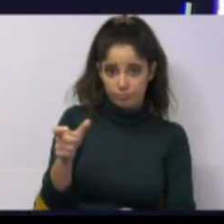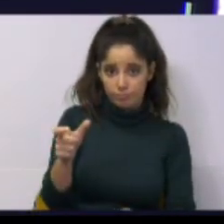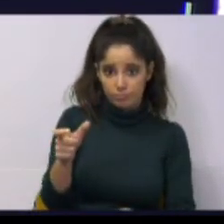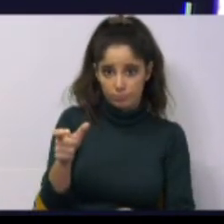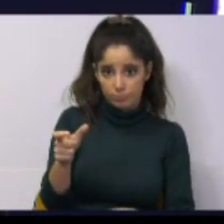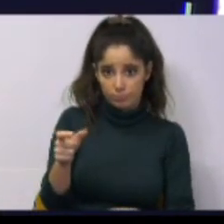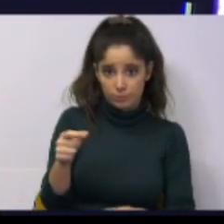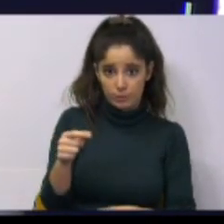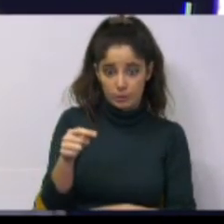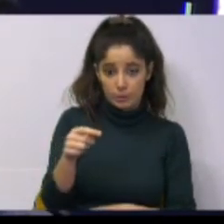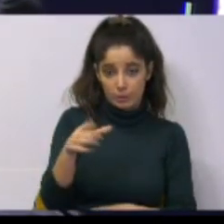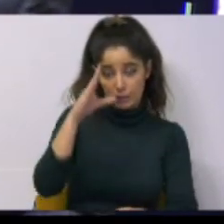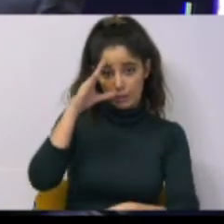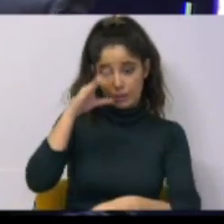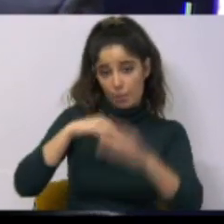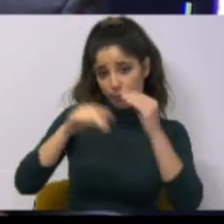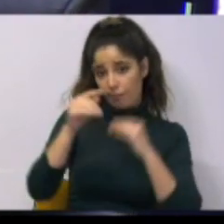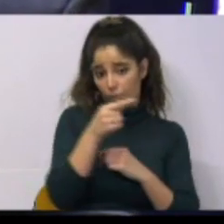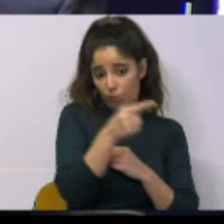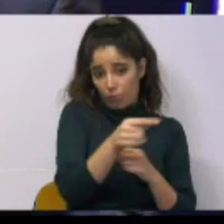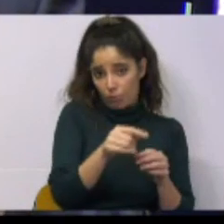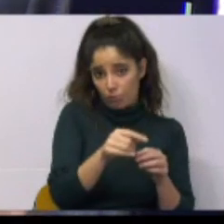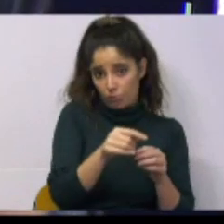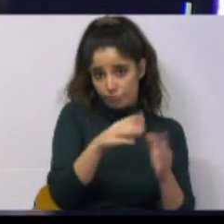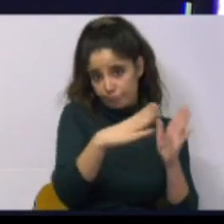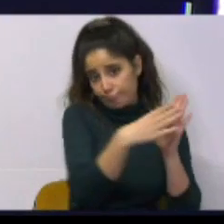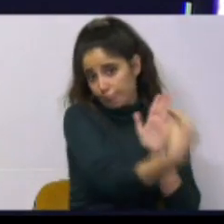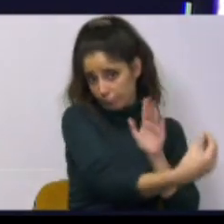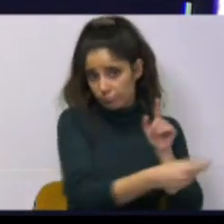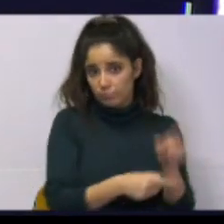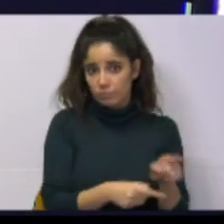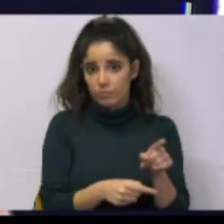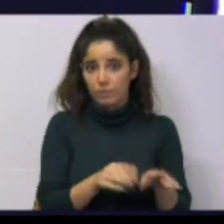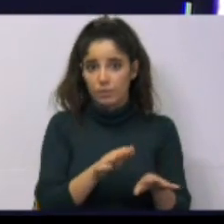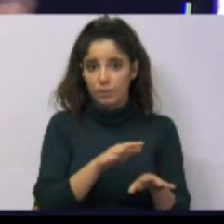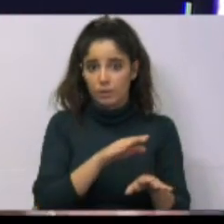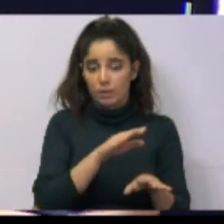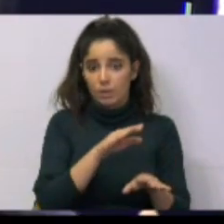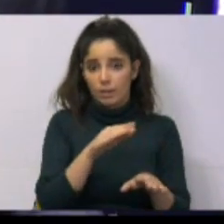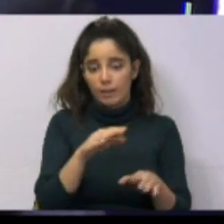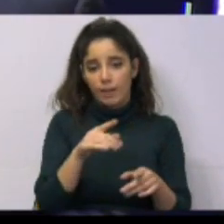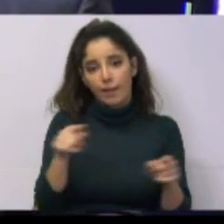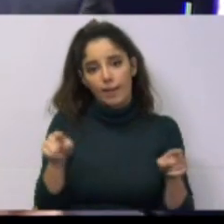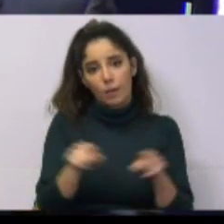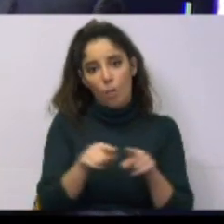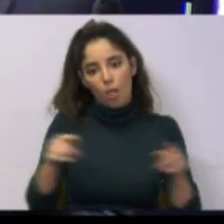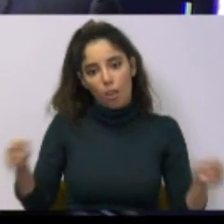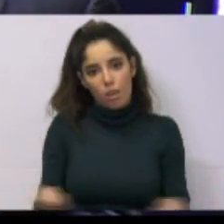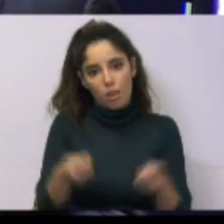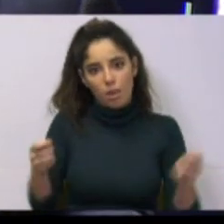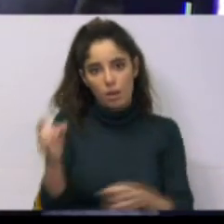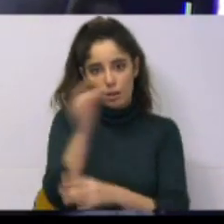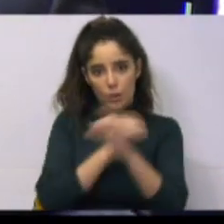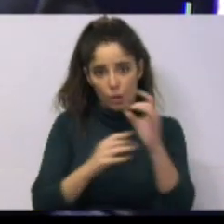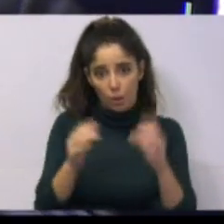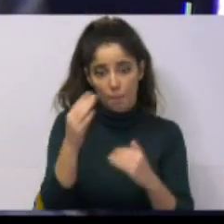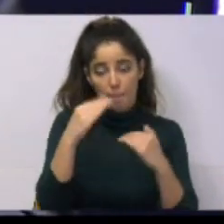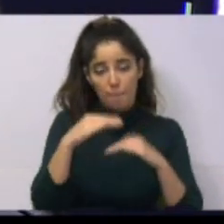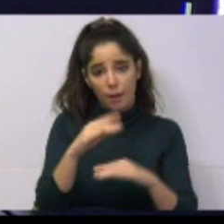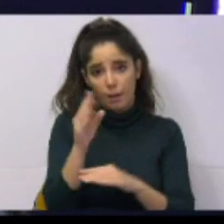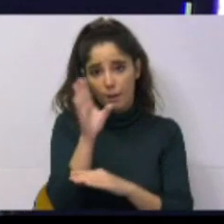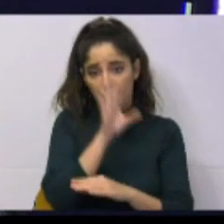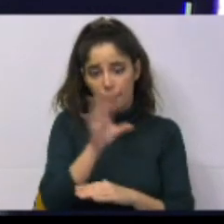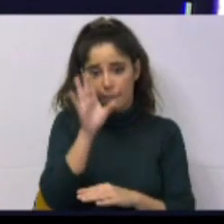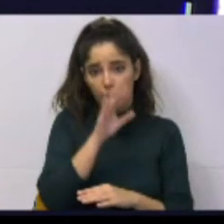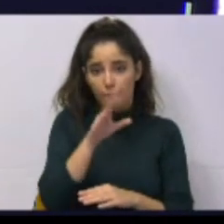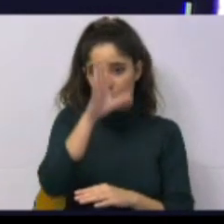consigo. Aquelas sermónias públicas que o Sr. Presidente diz que é para promover a Europa, mas na prática é para o Governo fazer